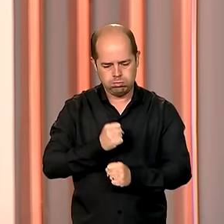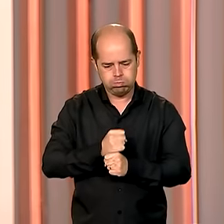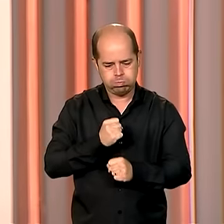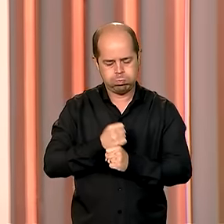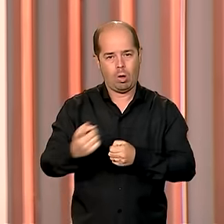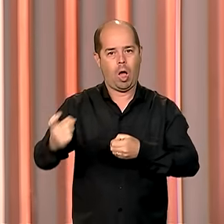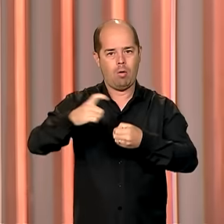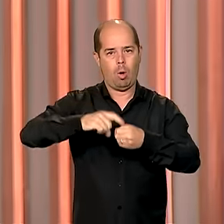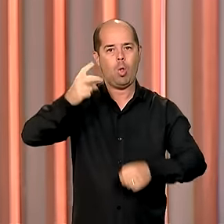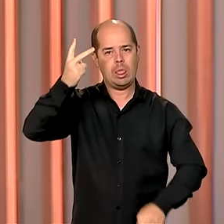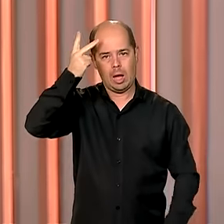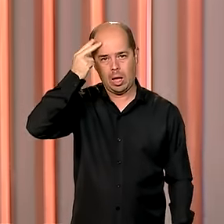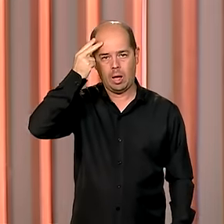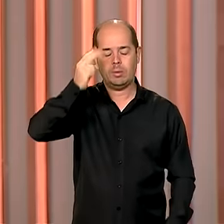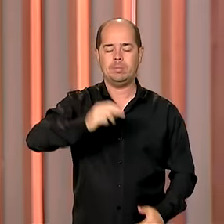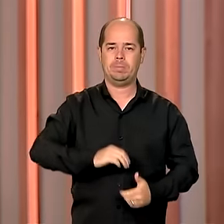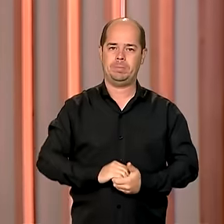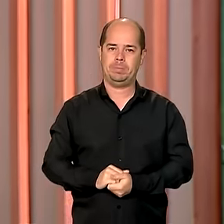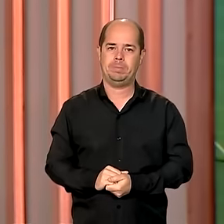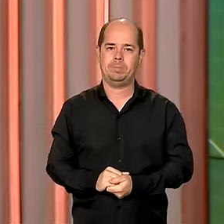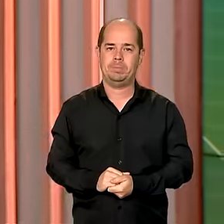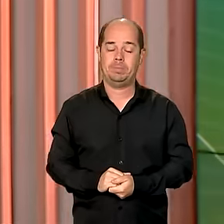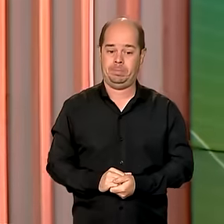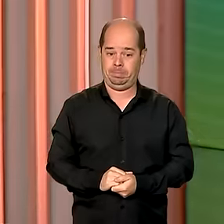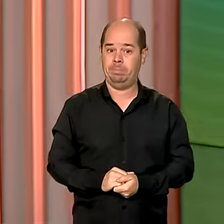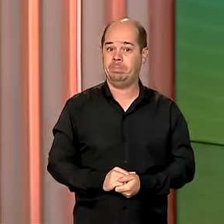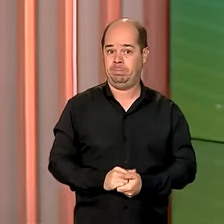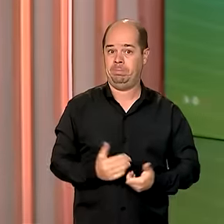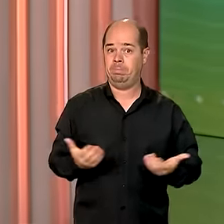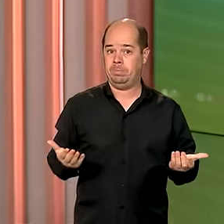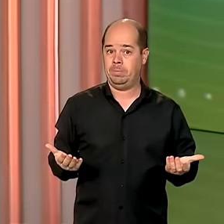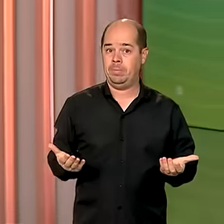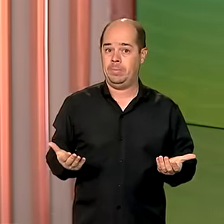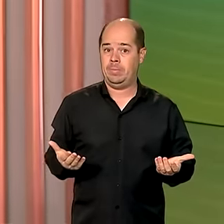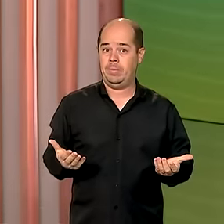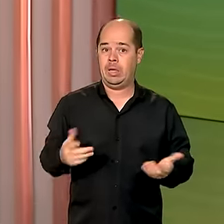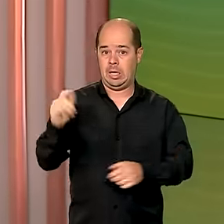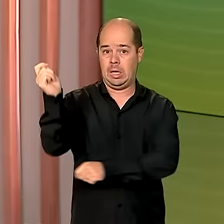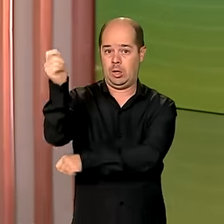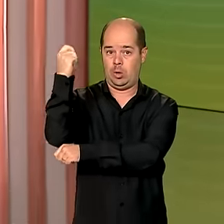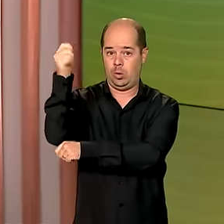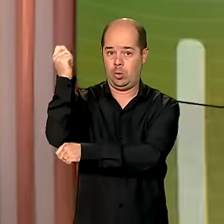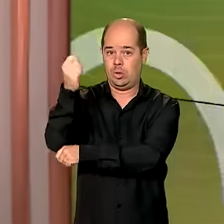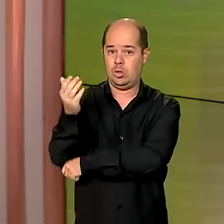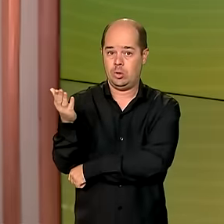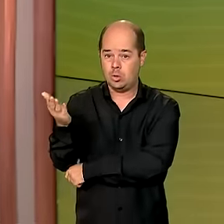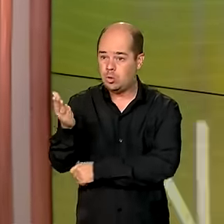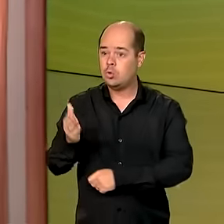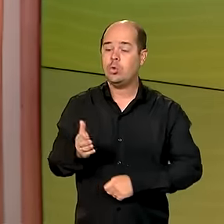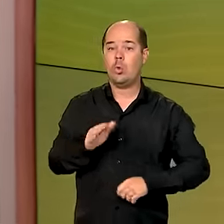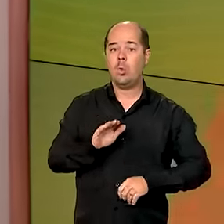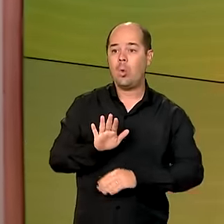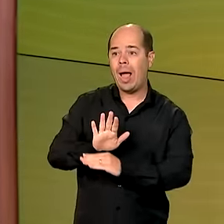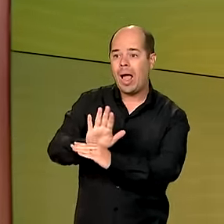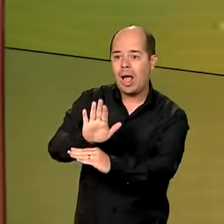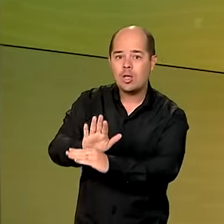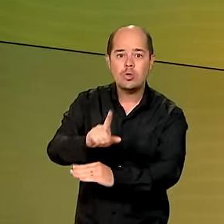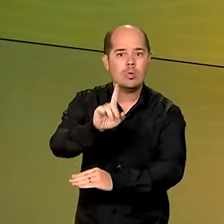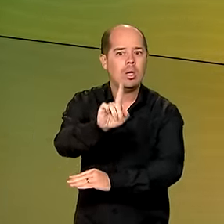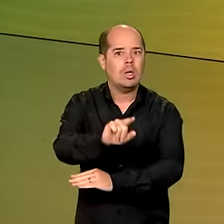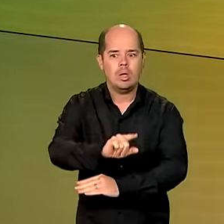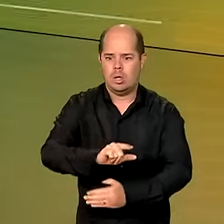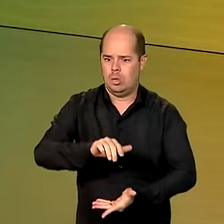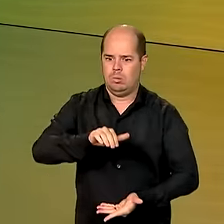E, olha, esse socorro às vítimas das chuvas no Rio Grande do Sul exige um grande aporte de recursos para os municípios